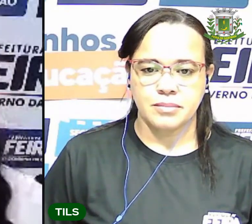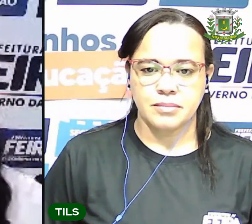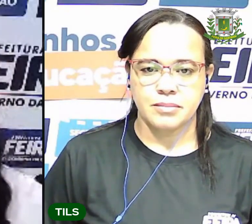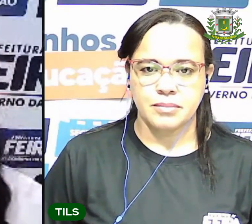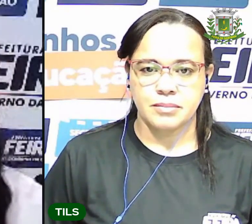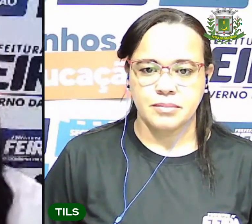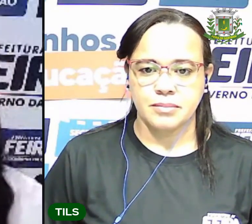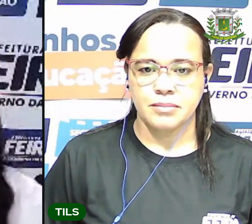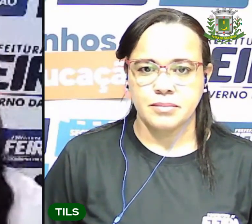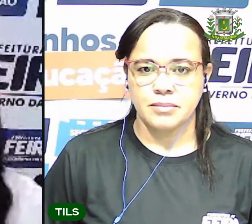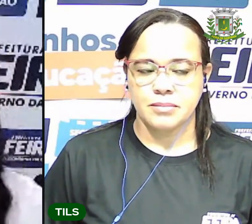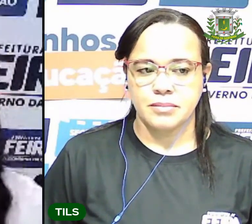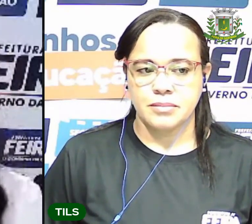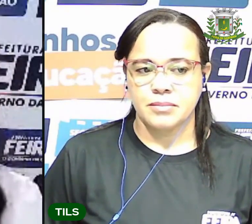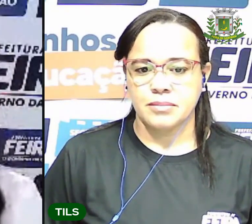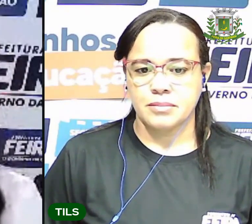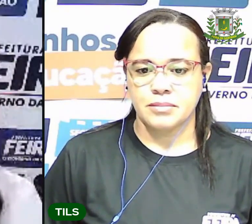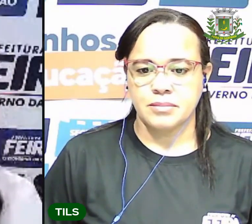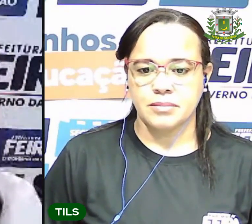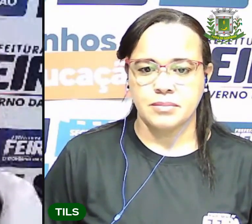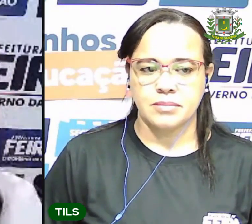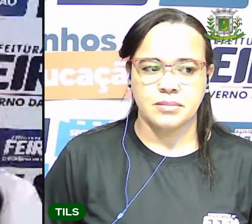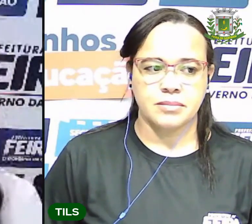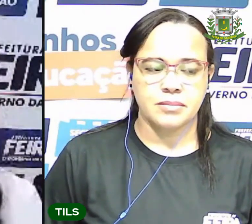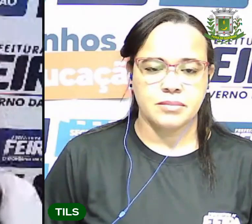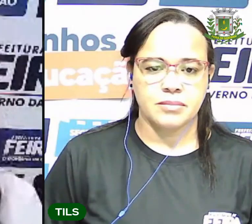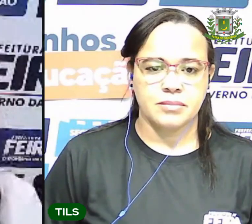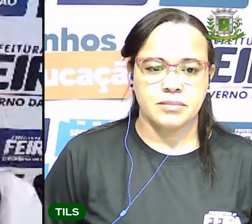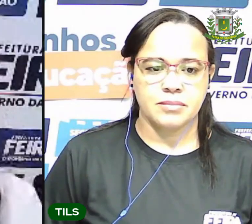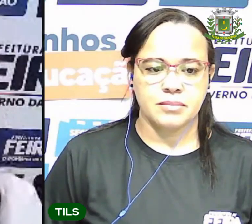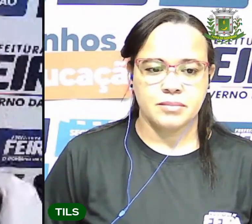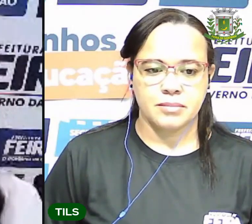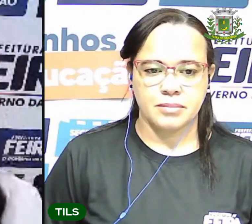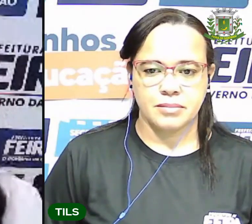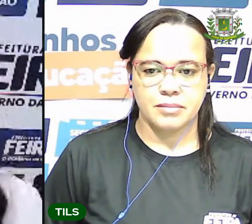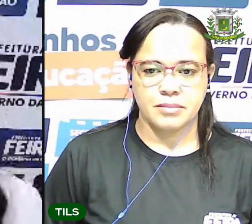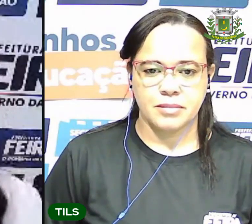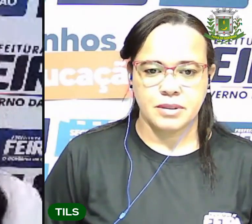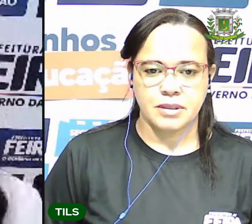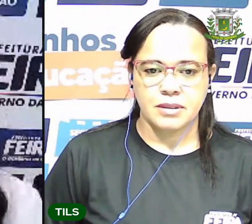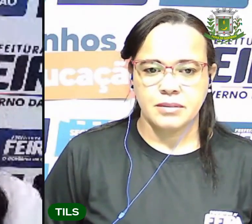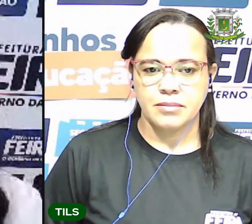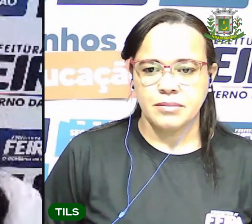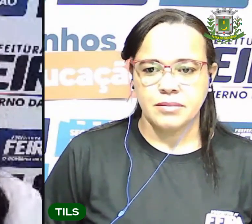Vamos lá? Eu vou mostrar para vocês agora a apresentação da aula de hoje.